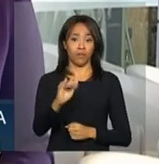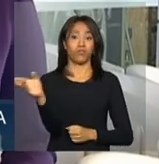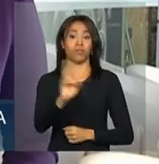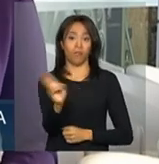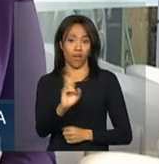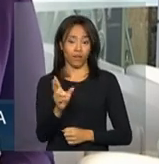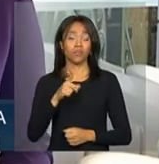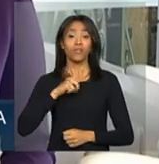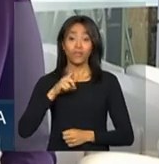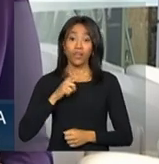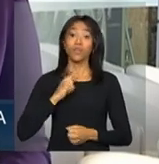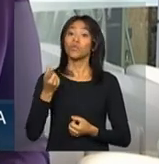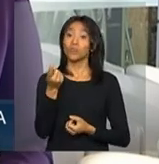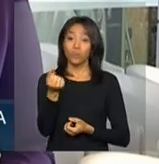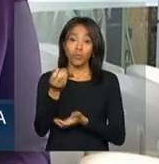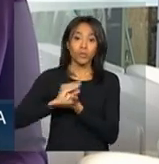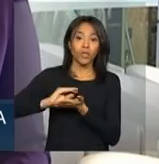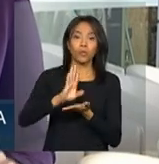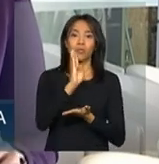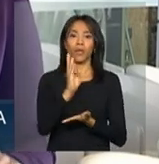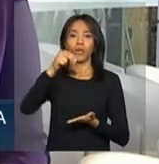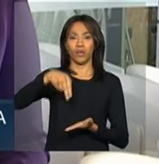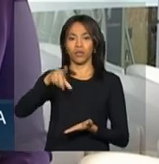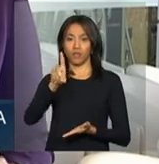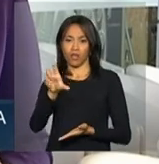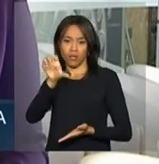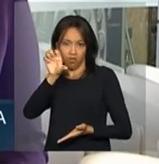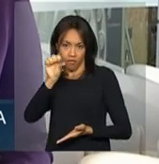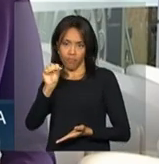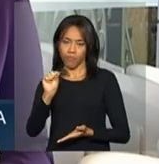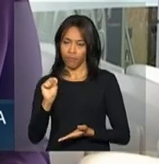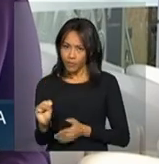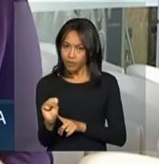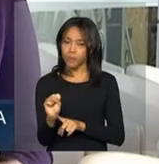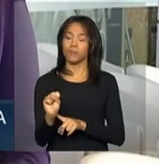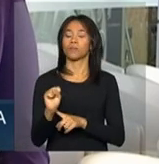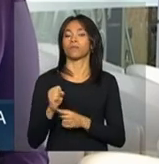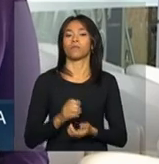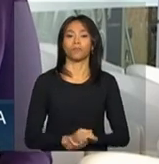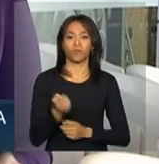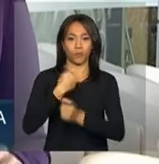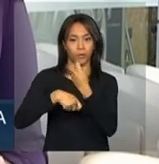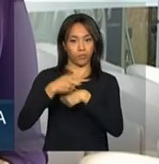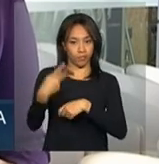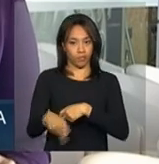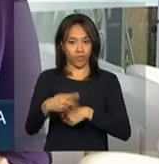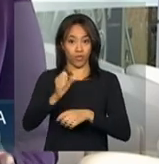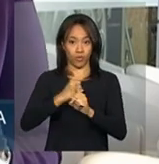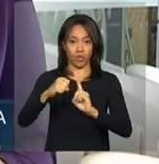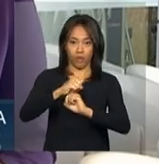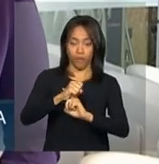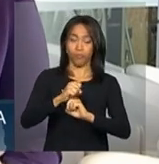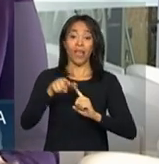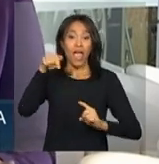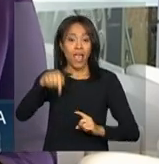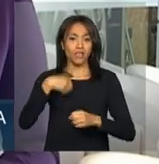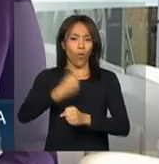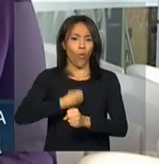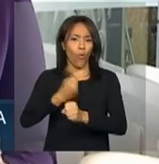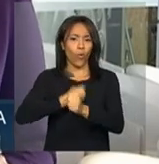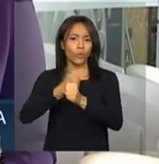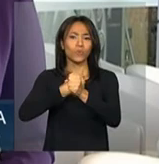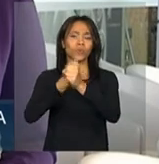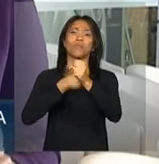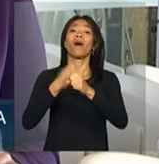e conta com financiamento do BNDES, o Banco Nacional de Desenvolvimento Econômico e Social. Essa obra faz